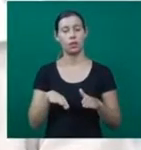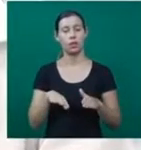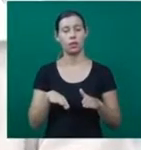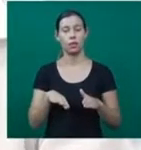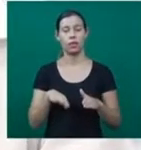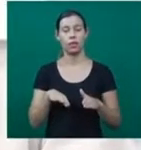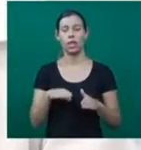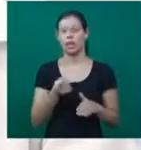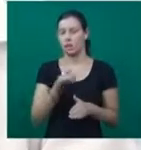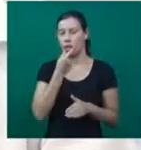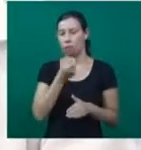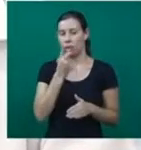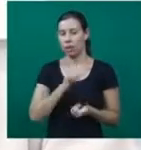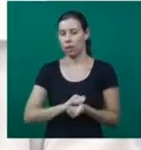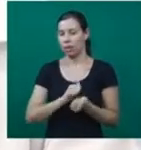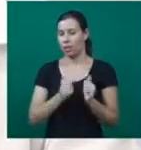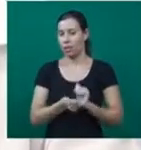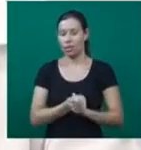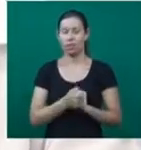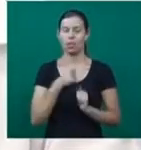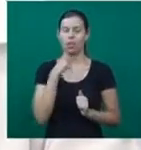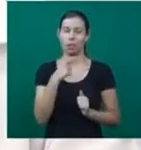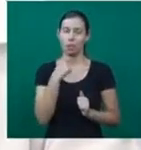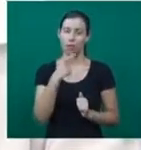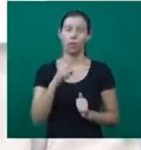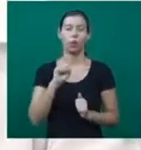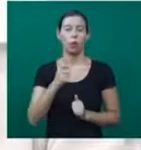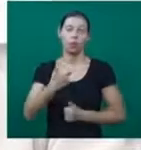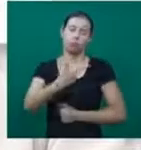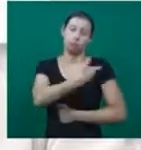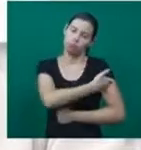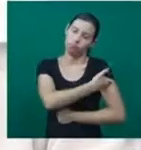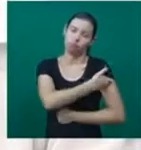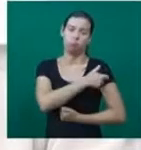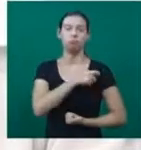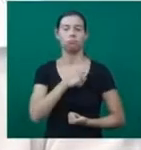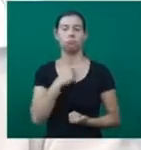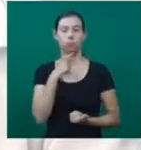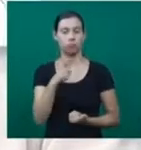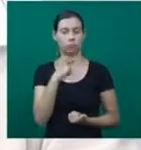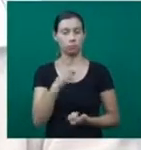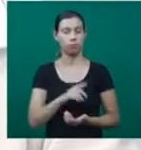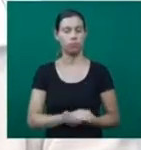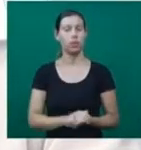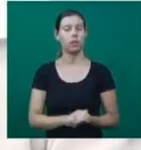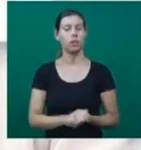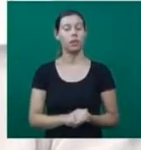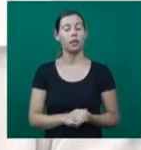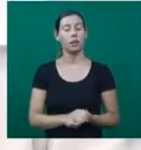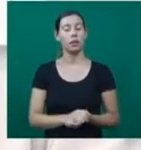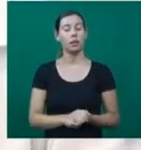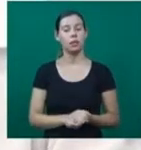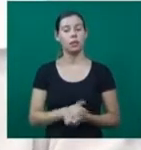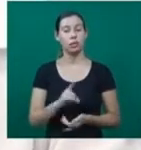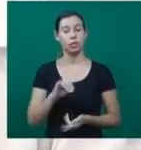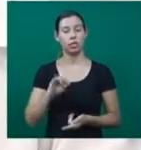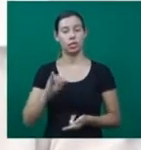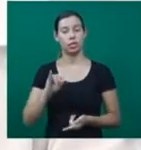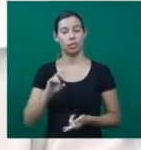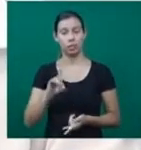hormonal de pílula, de injetável e um método barato, acessível